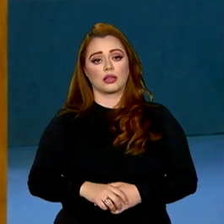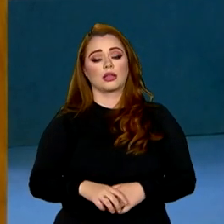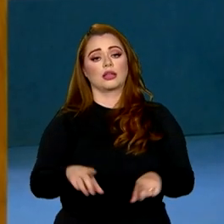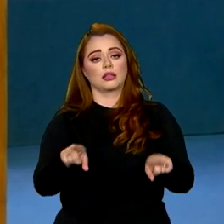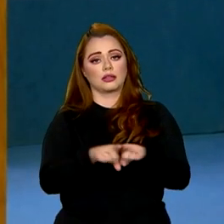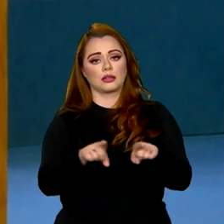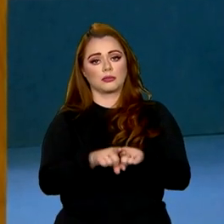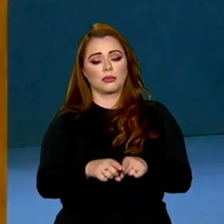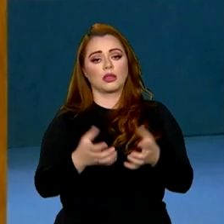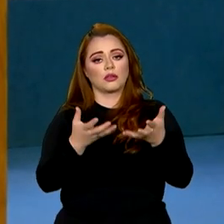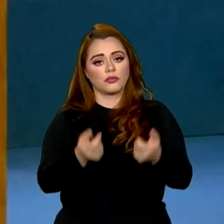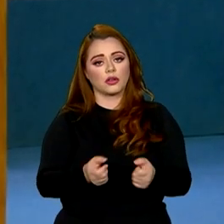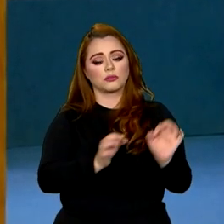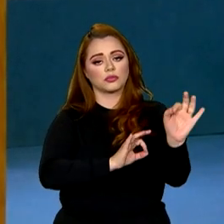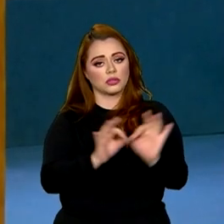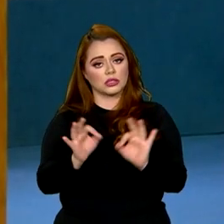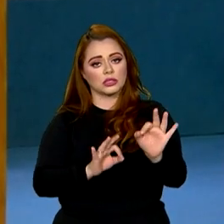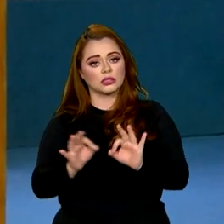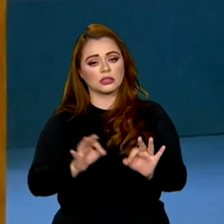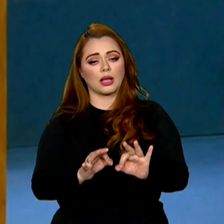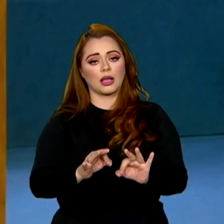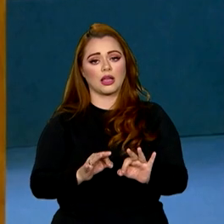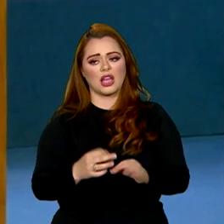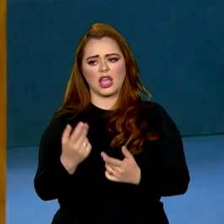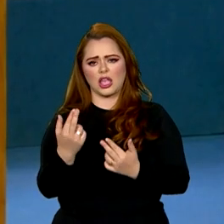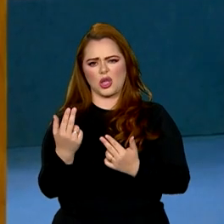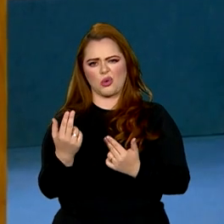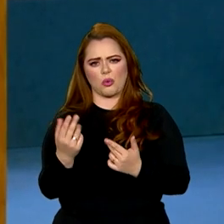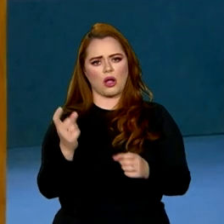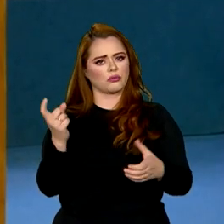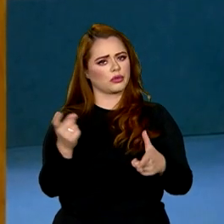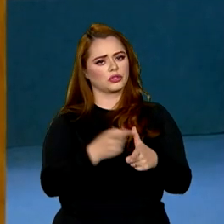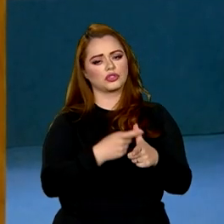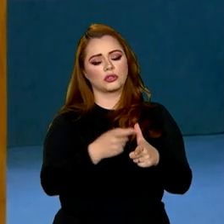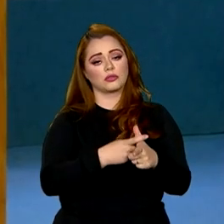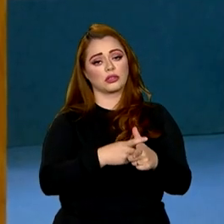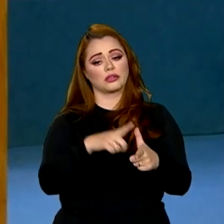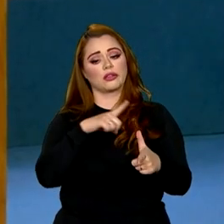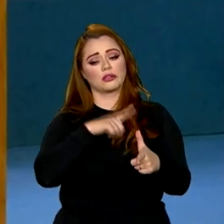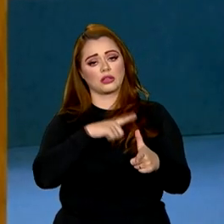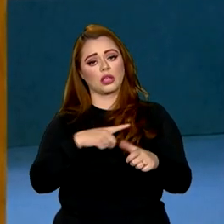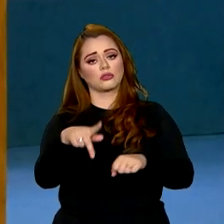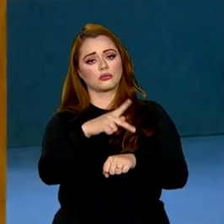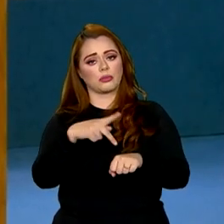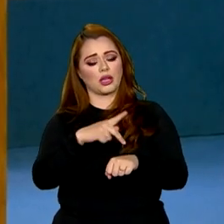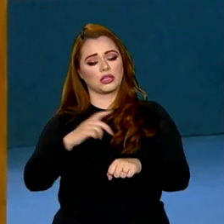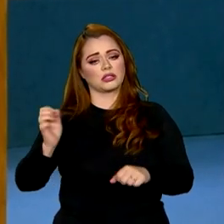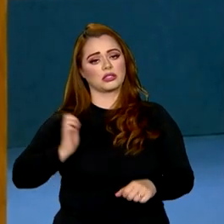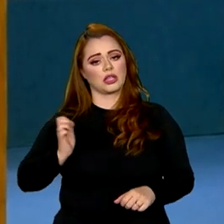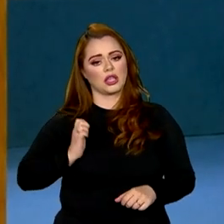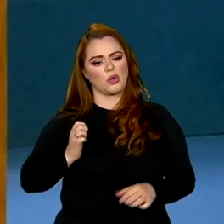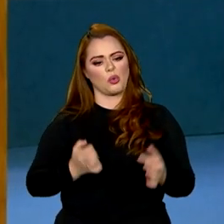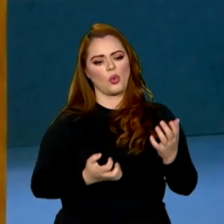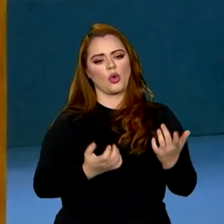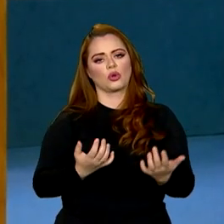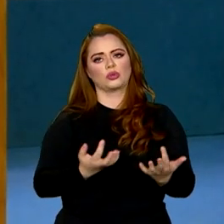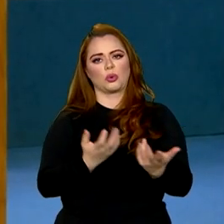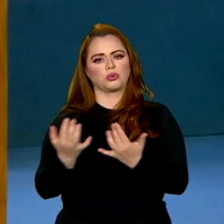esquecer que não temos a mesma dívida histórica dos países ricos pelo aquecimento global.